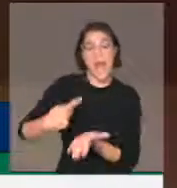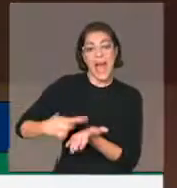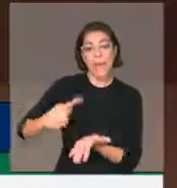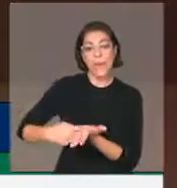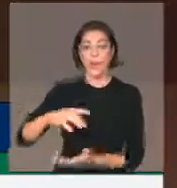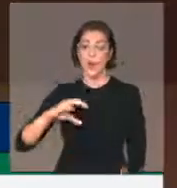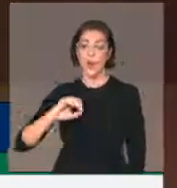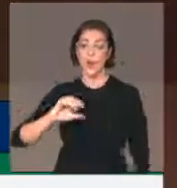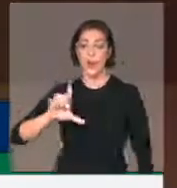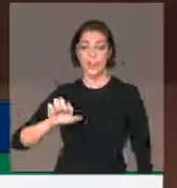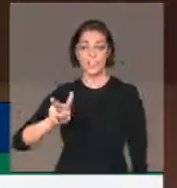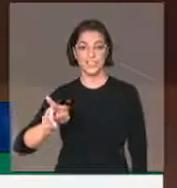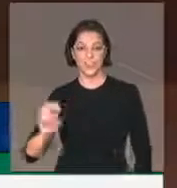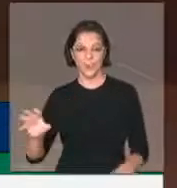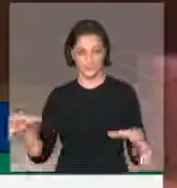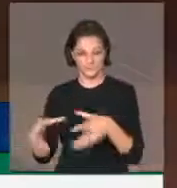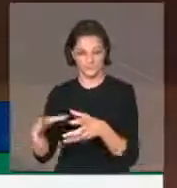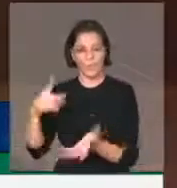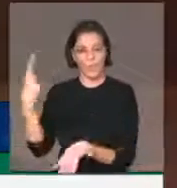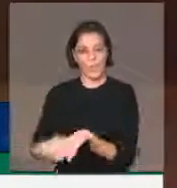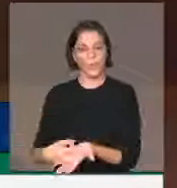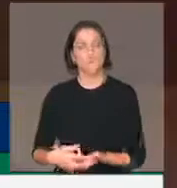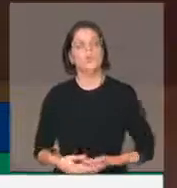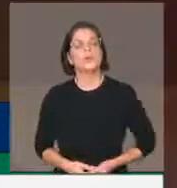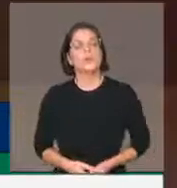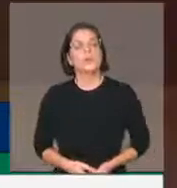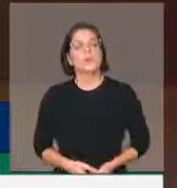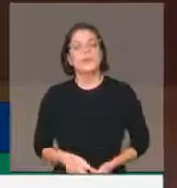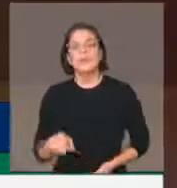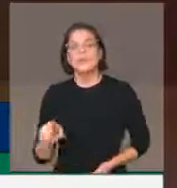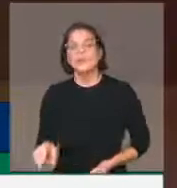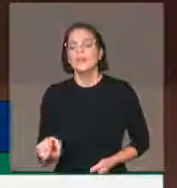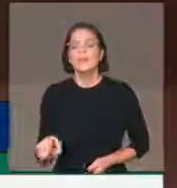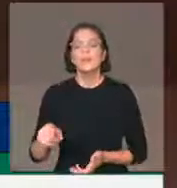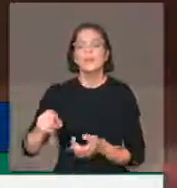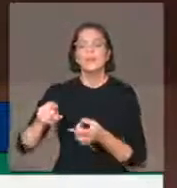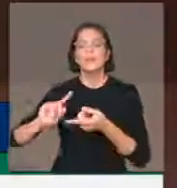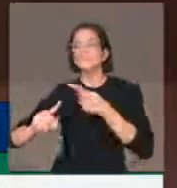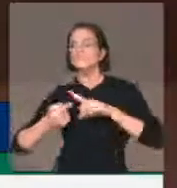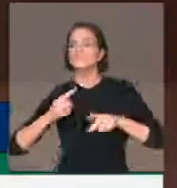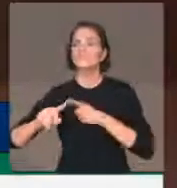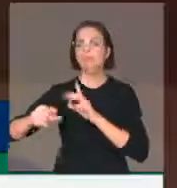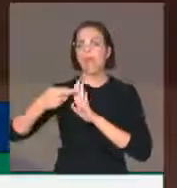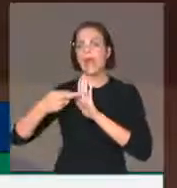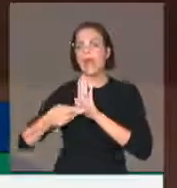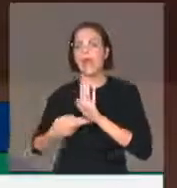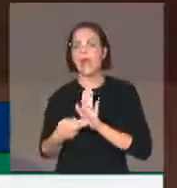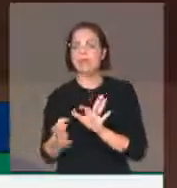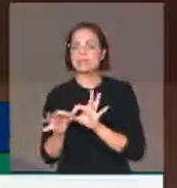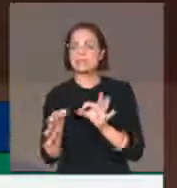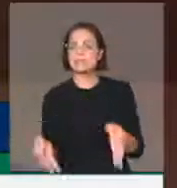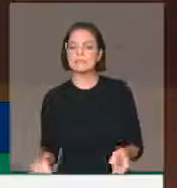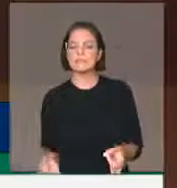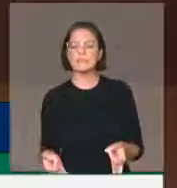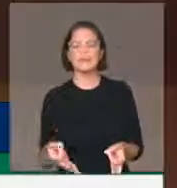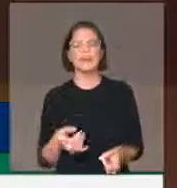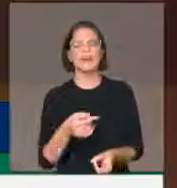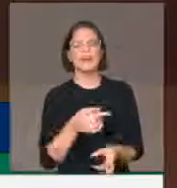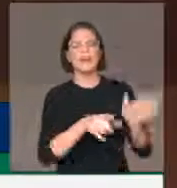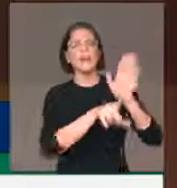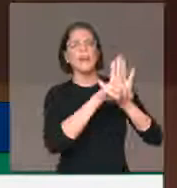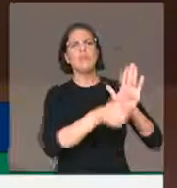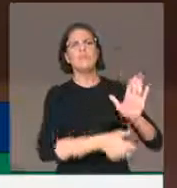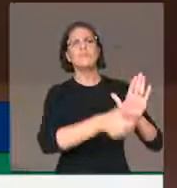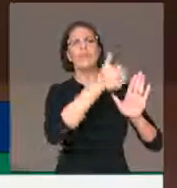estabeleça medidas piores que a da lei ou de qualquer súmula vinculante do TST ou de qualquer